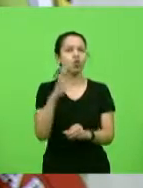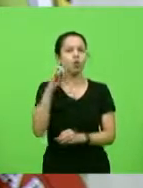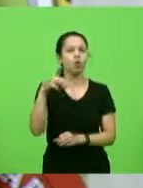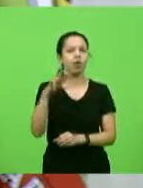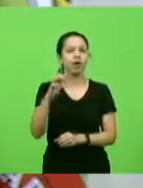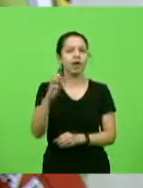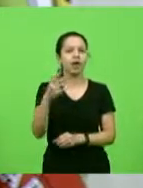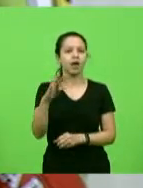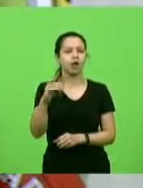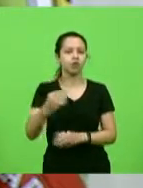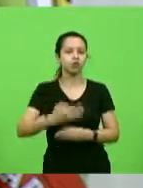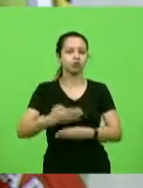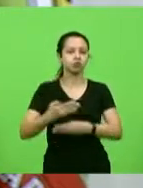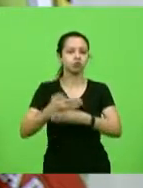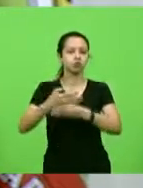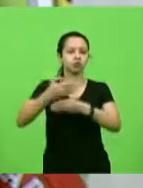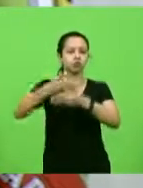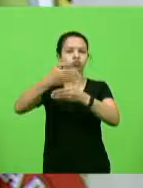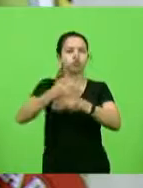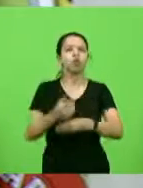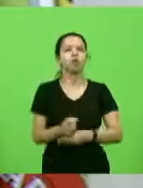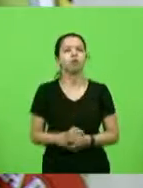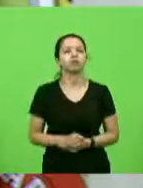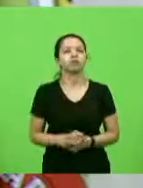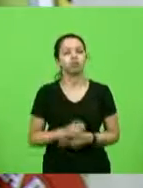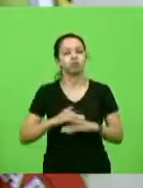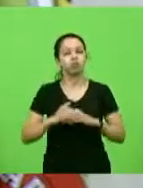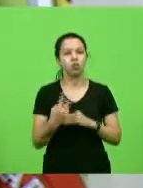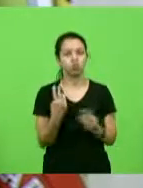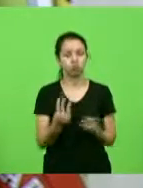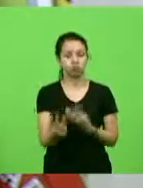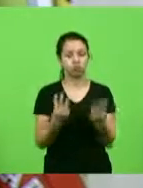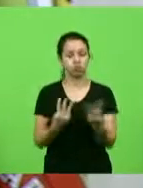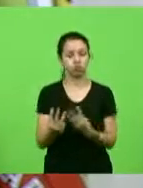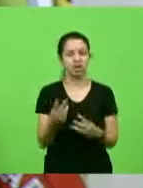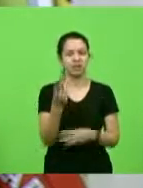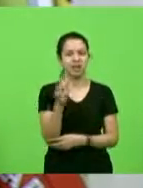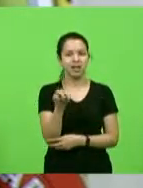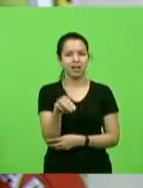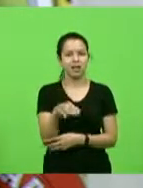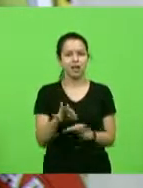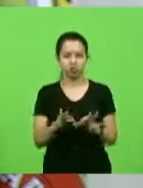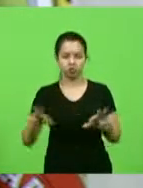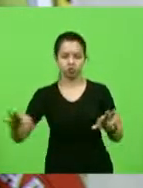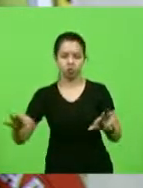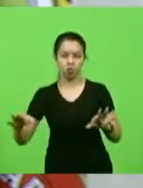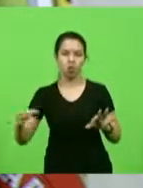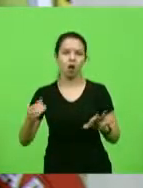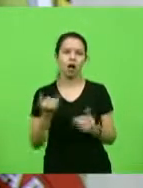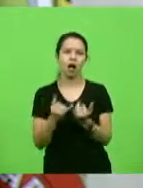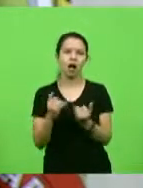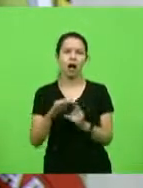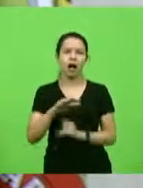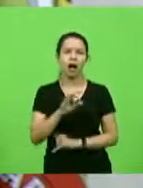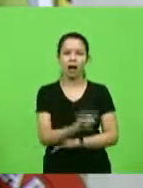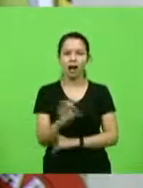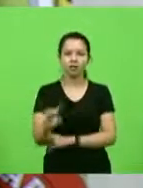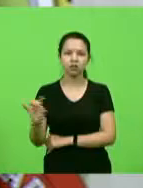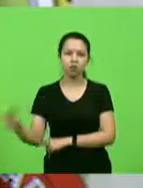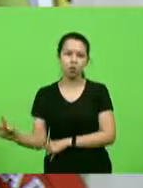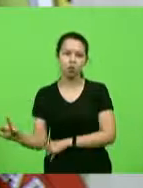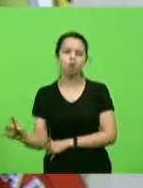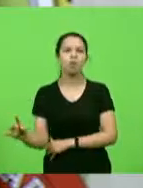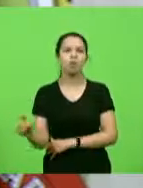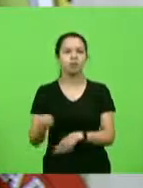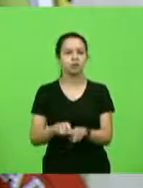e duas pistas de 3 metros e meio cada, além de recuos estratégicos em pontos mais íngremes.